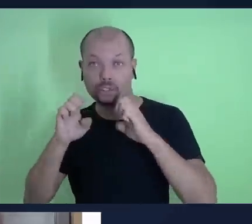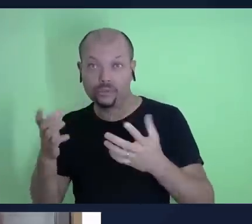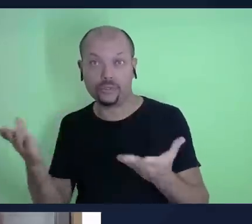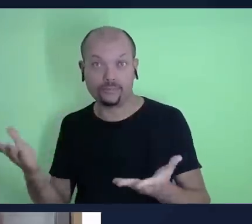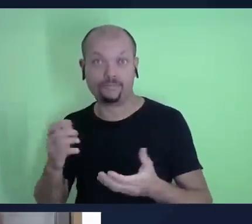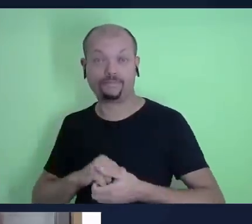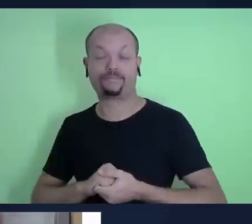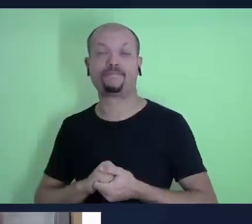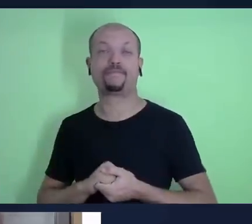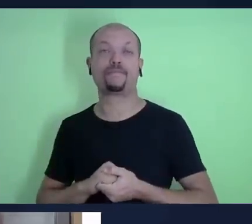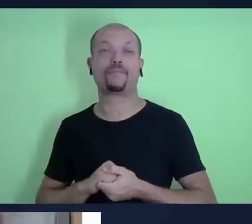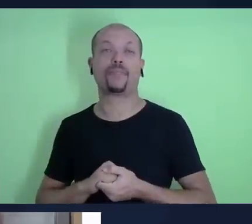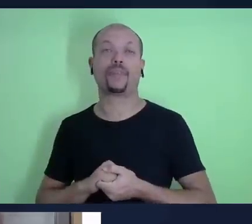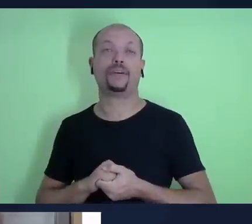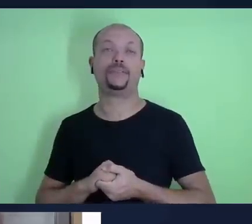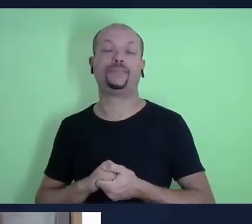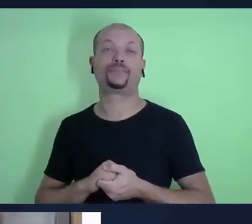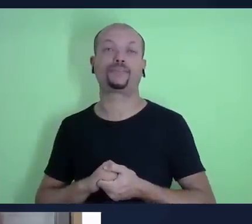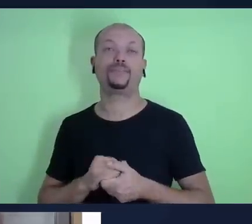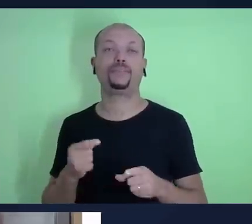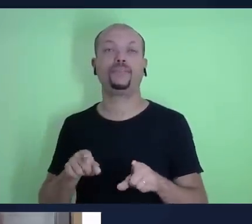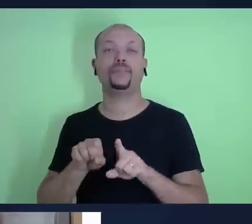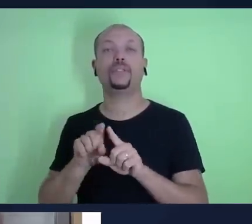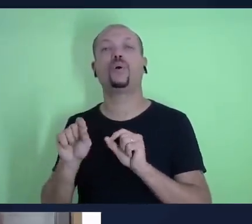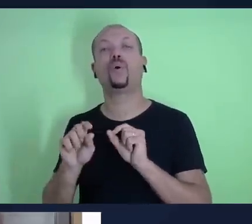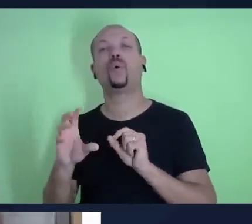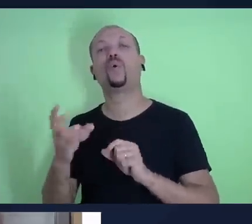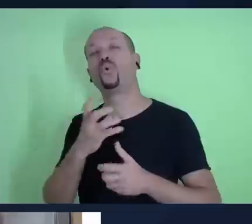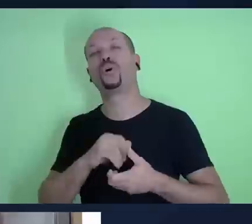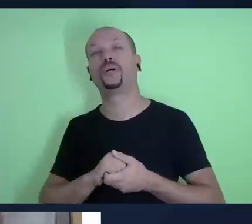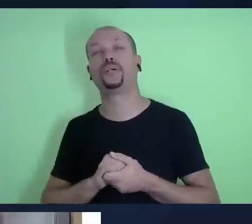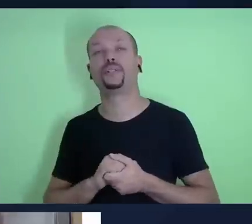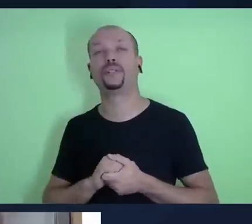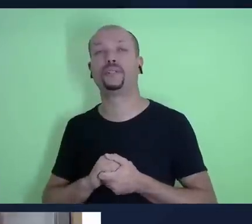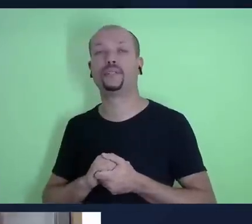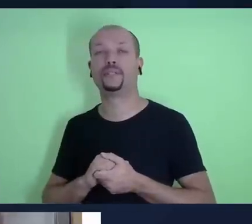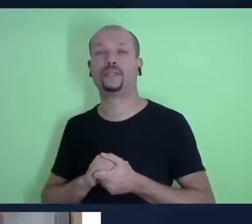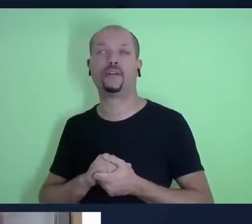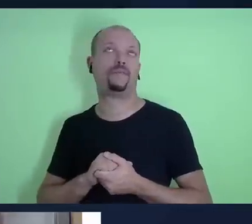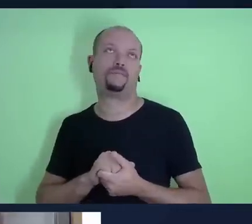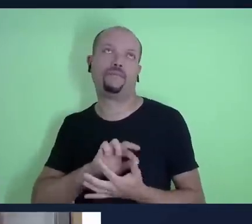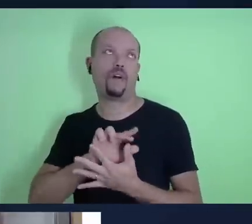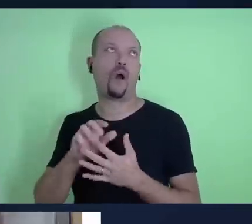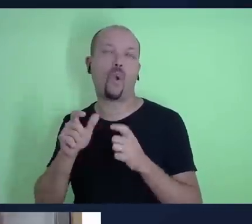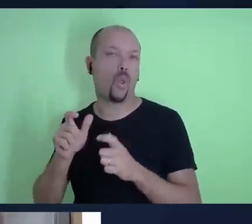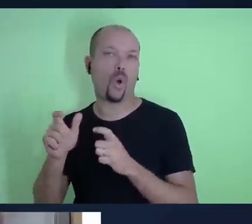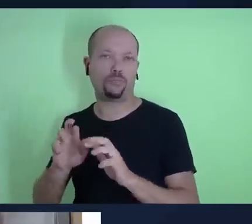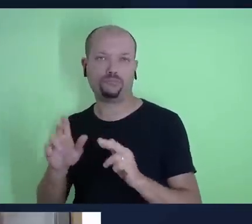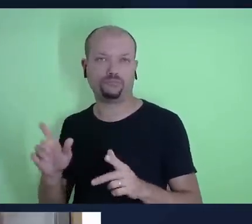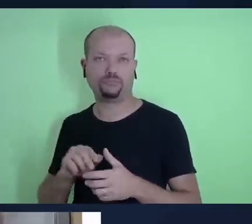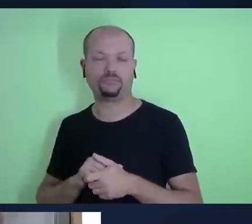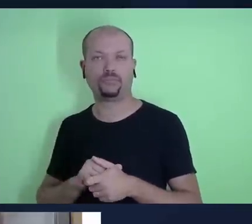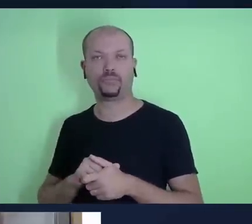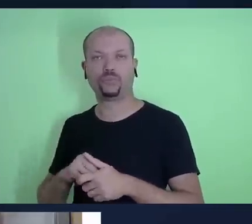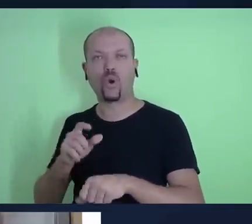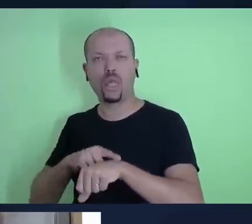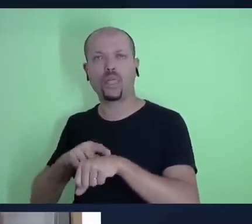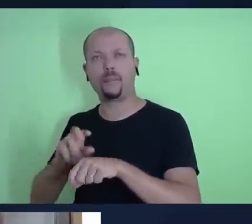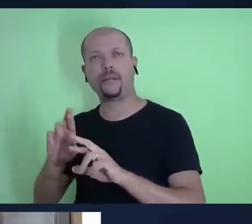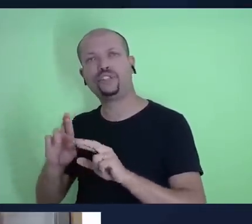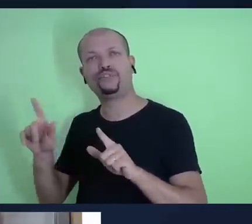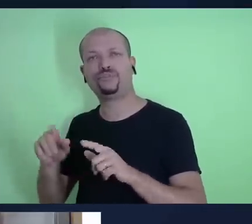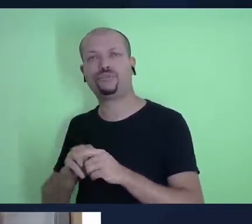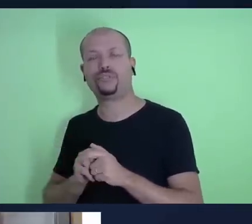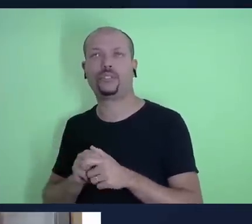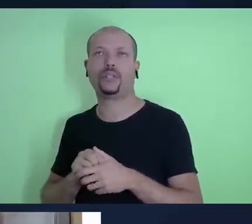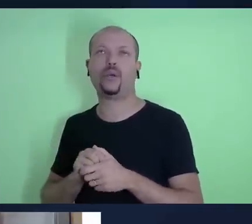E isso, como a gente vive em outros tempos, assim como naquele tempo isso era de maneira transparente